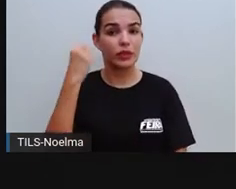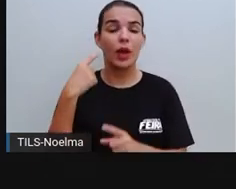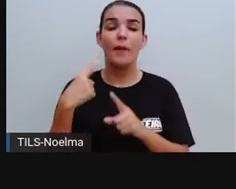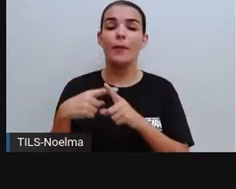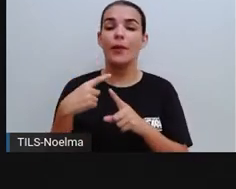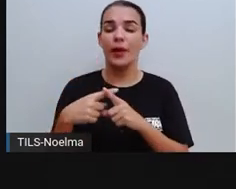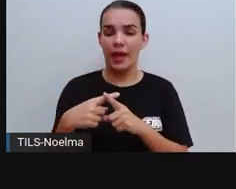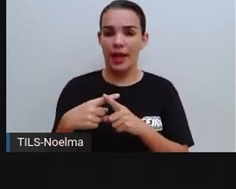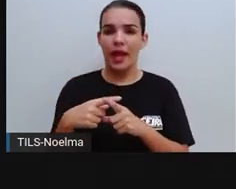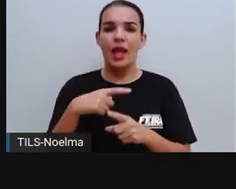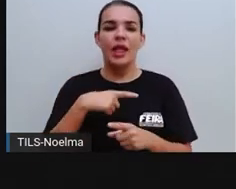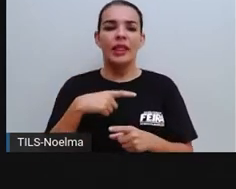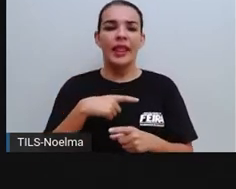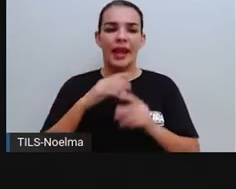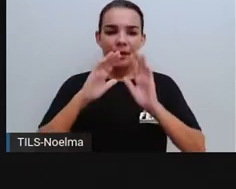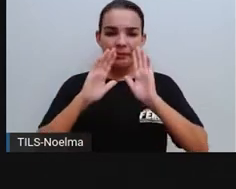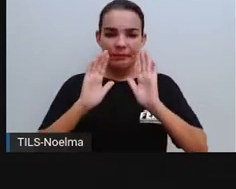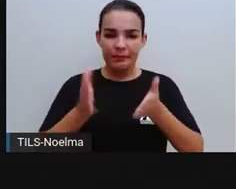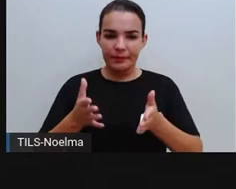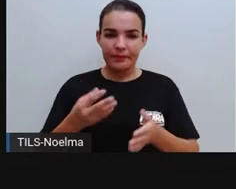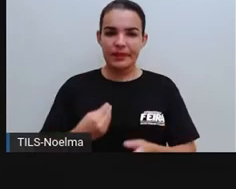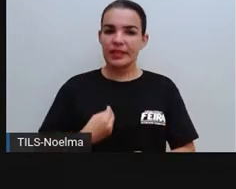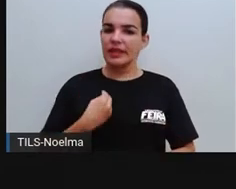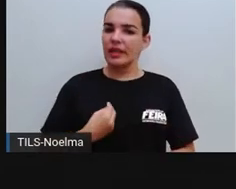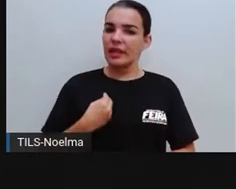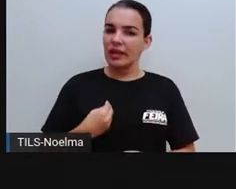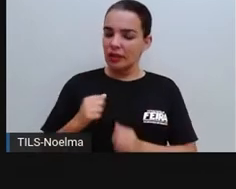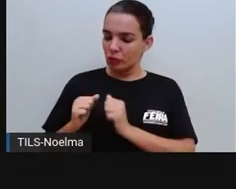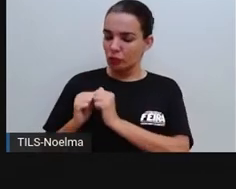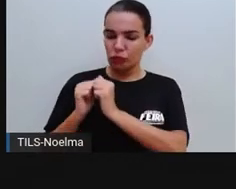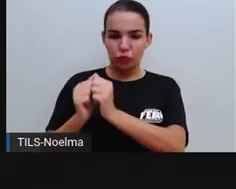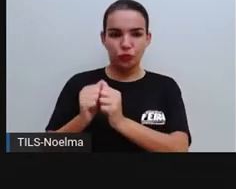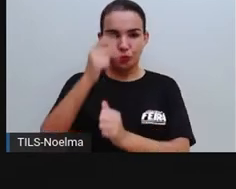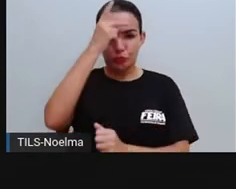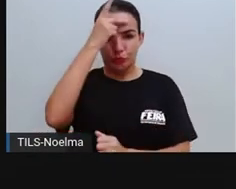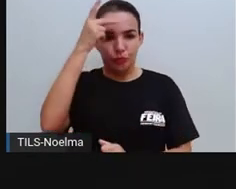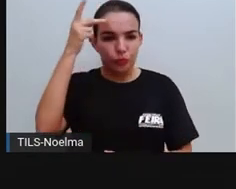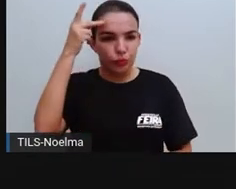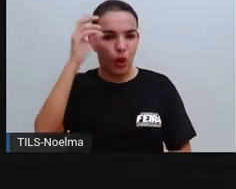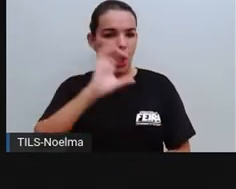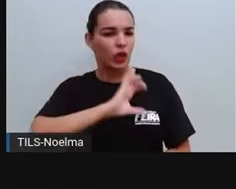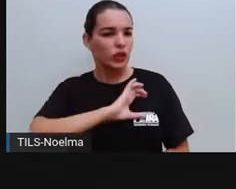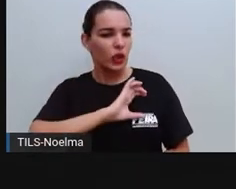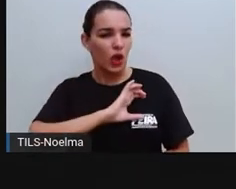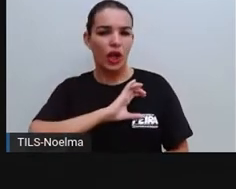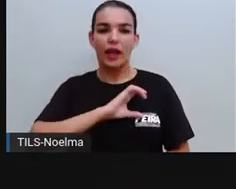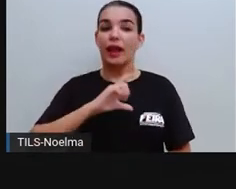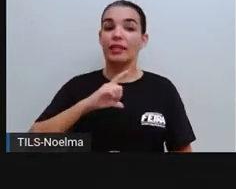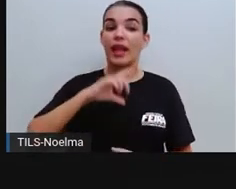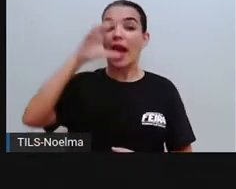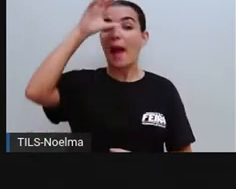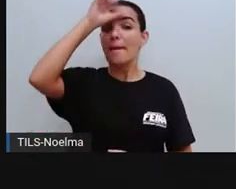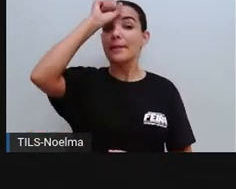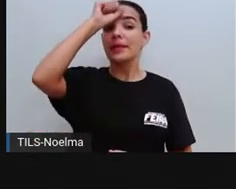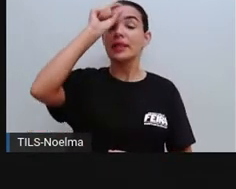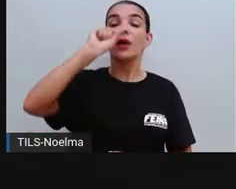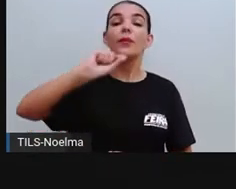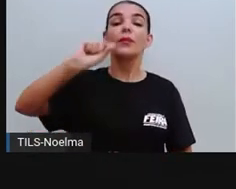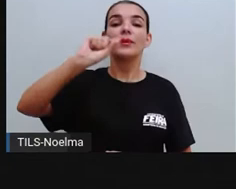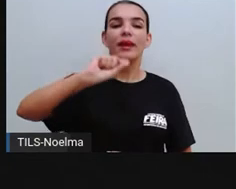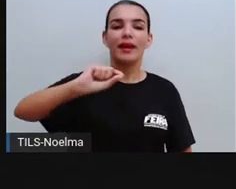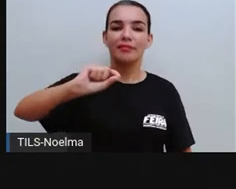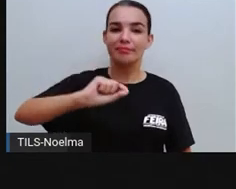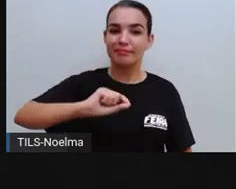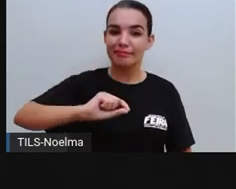conviver com as pessoas, a gente está aprendendo ali na convivência, a também está aprendendo ali